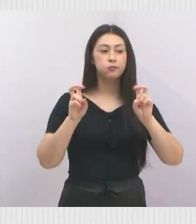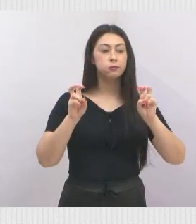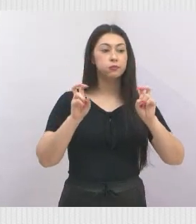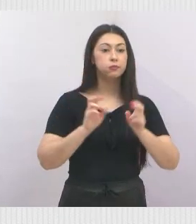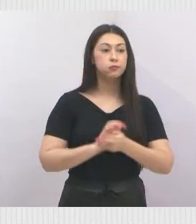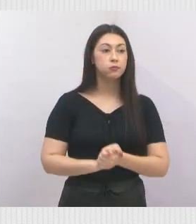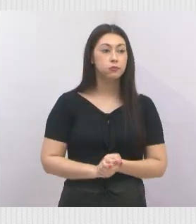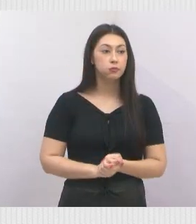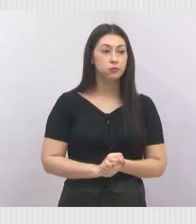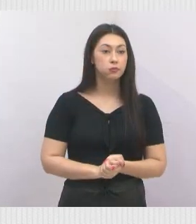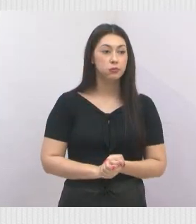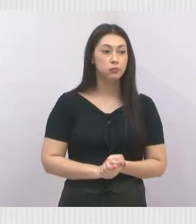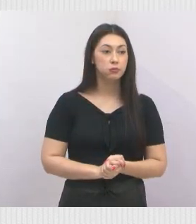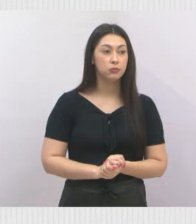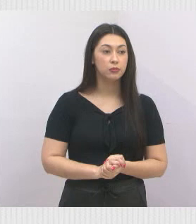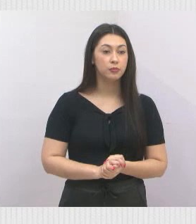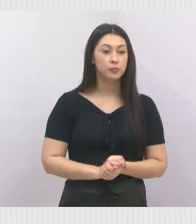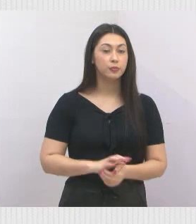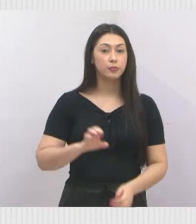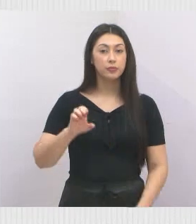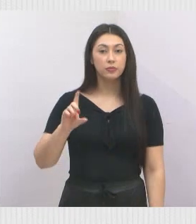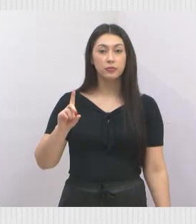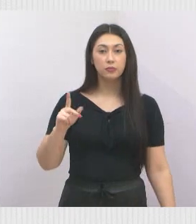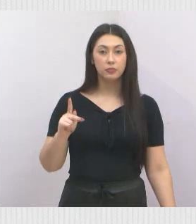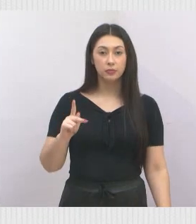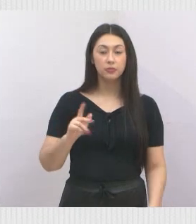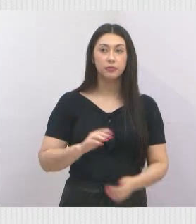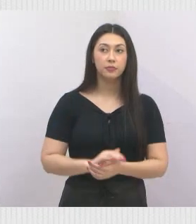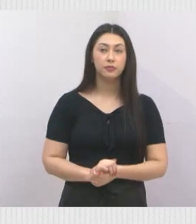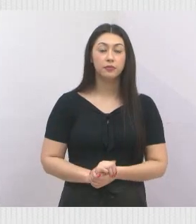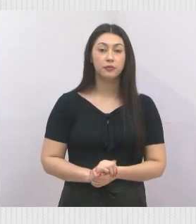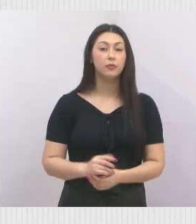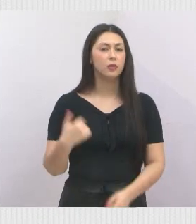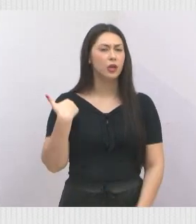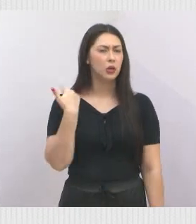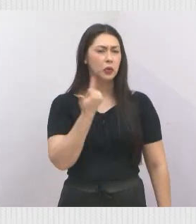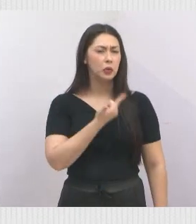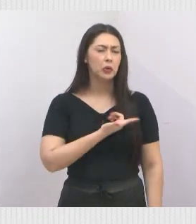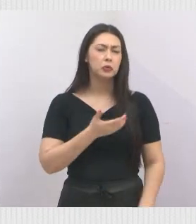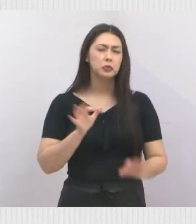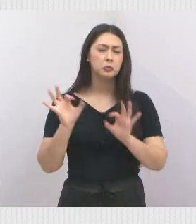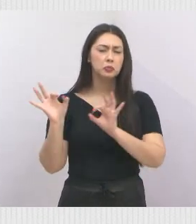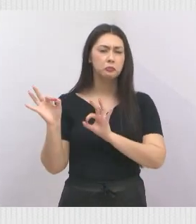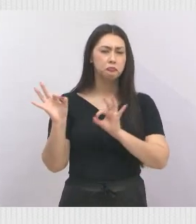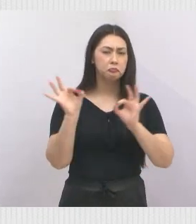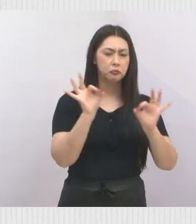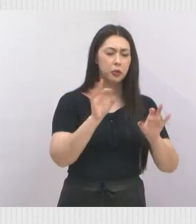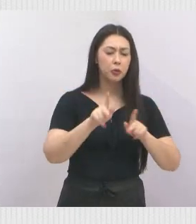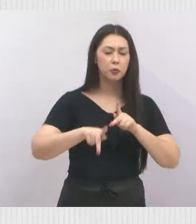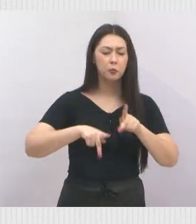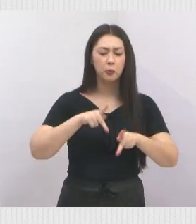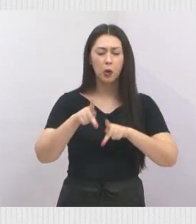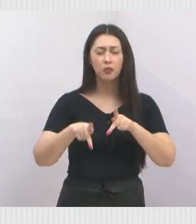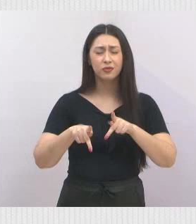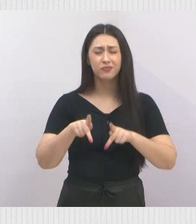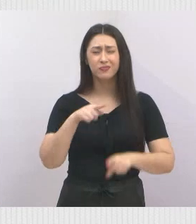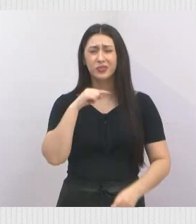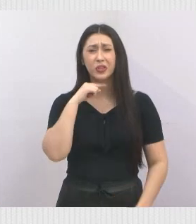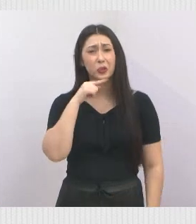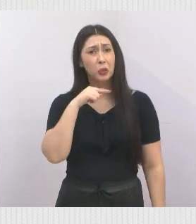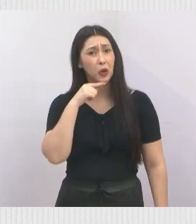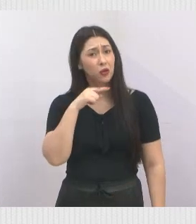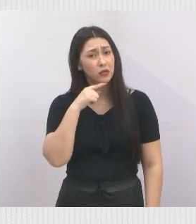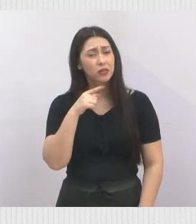Sobre a EDP Bandeirantes, mas estamos acompanhando, a população tiver dúvidas,